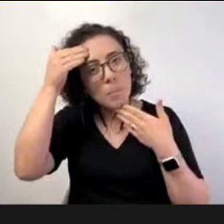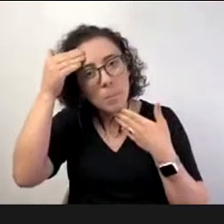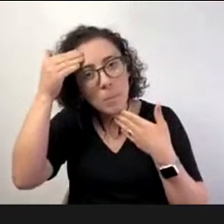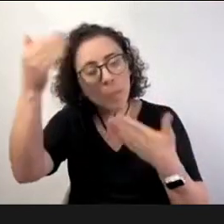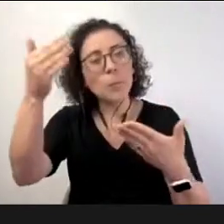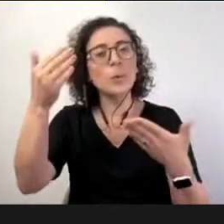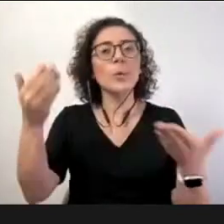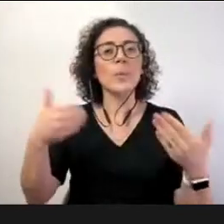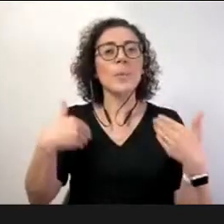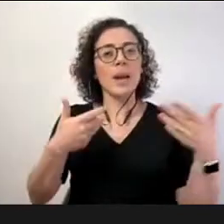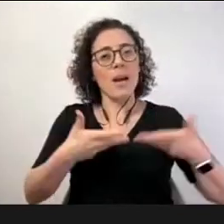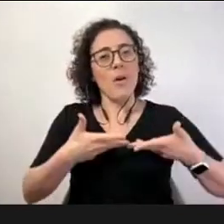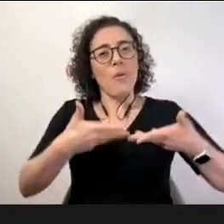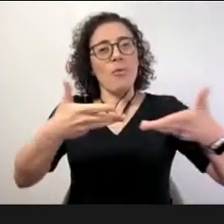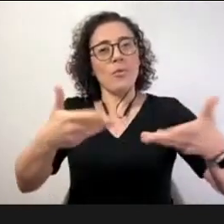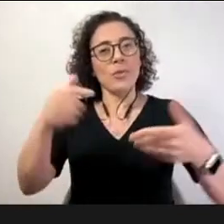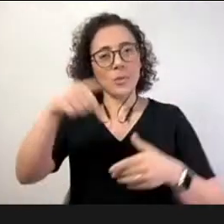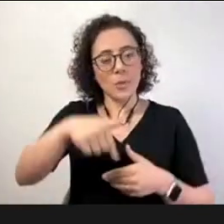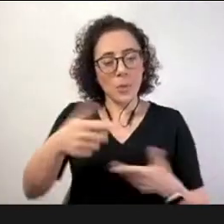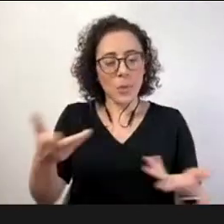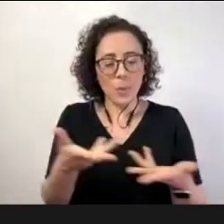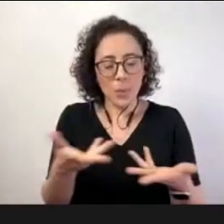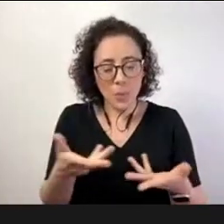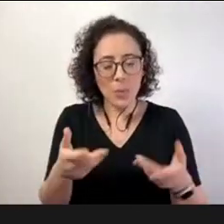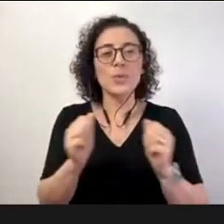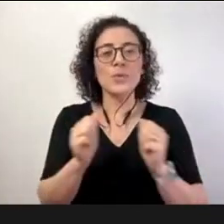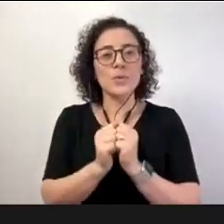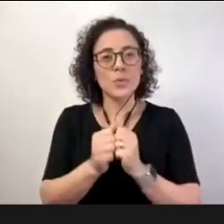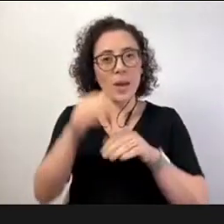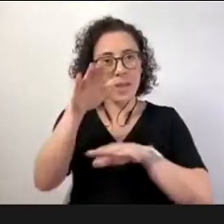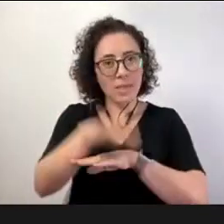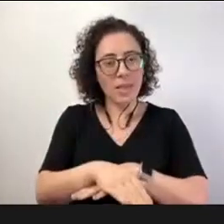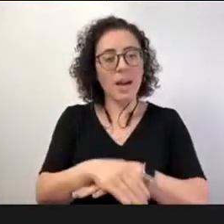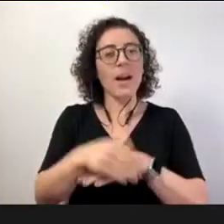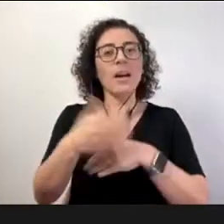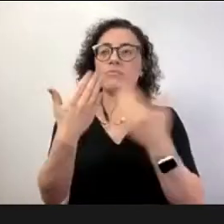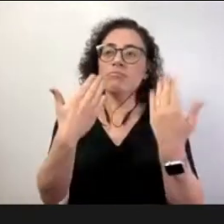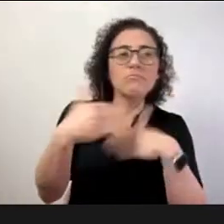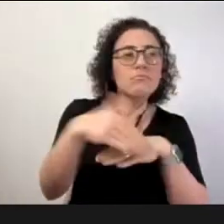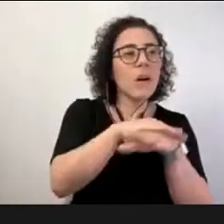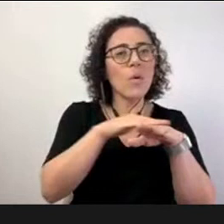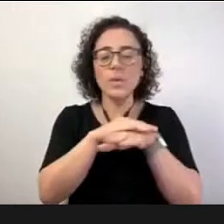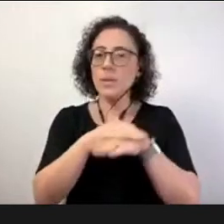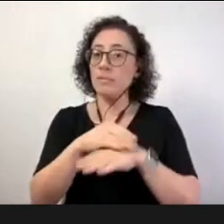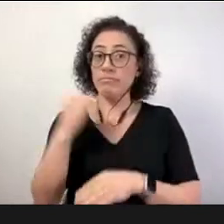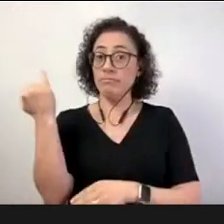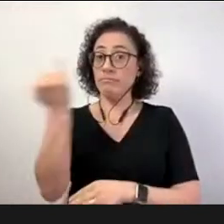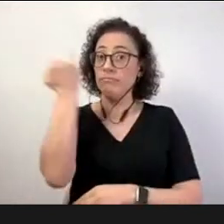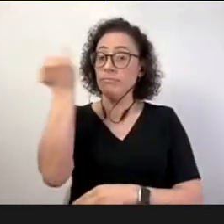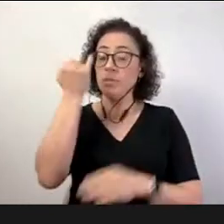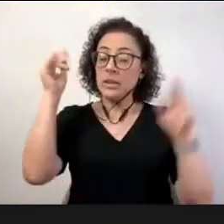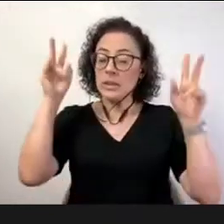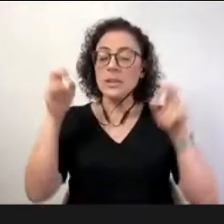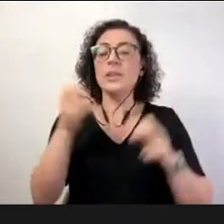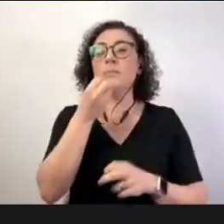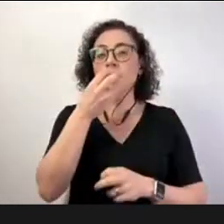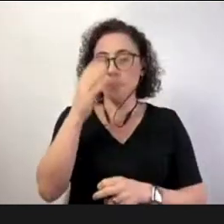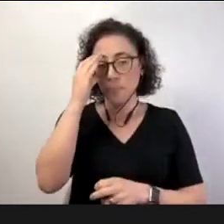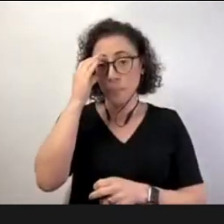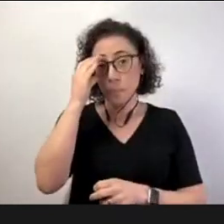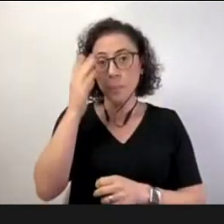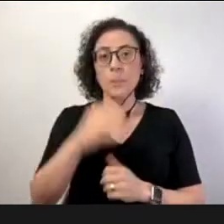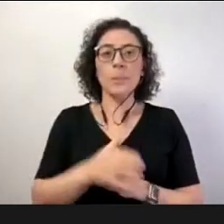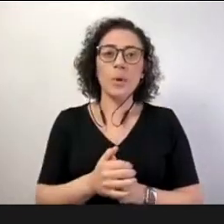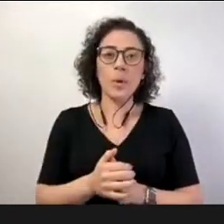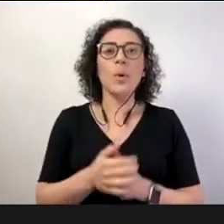de a gente poder estar essa tarde conversando sobre um tema superimportante, os colegas da mesa, Márcia, enfim, todo mundo que participou da